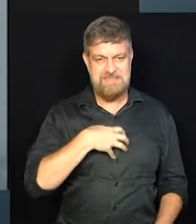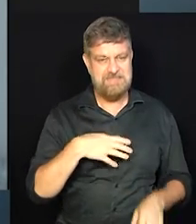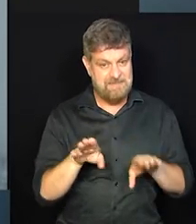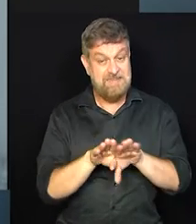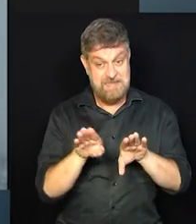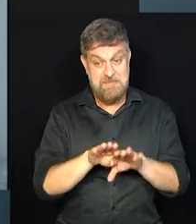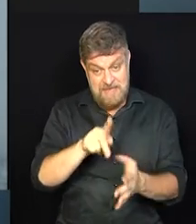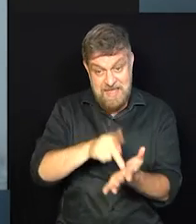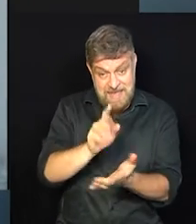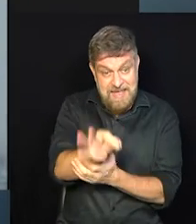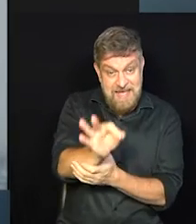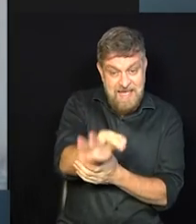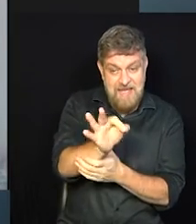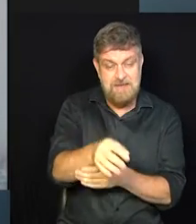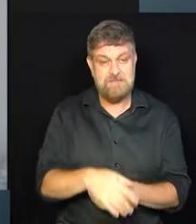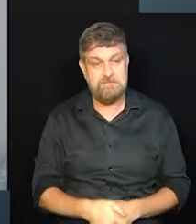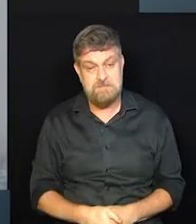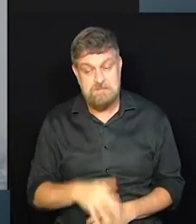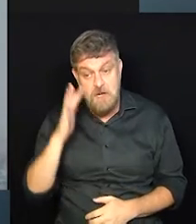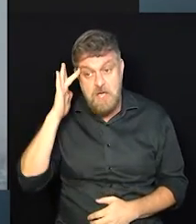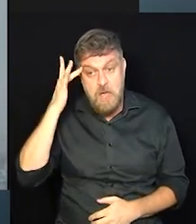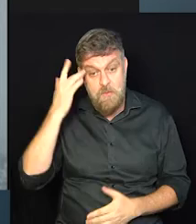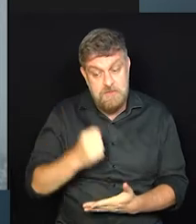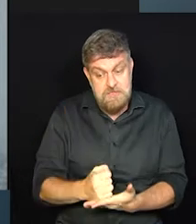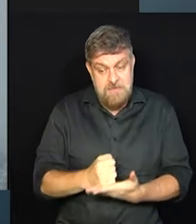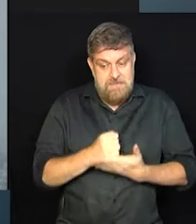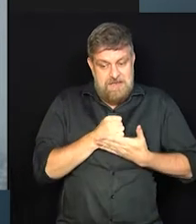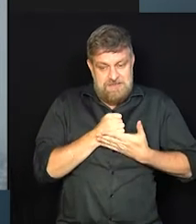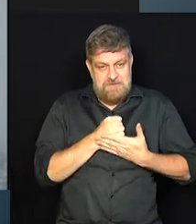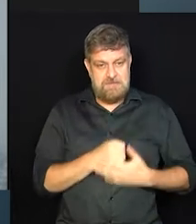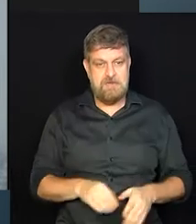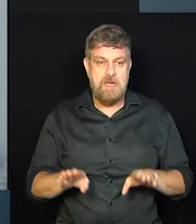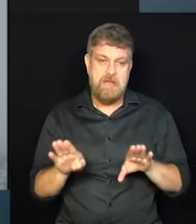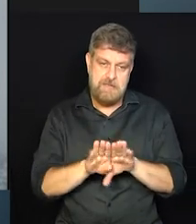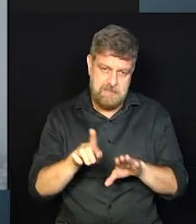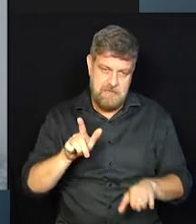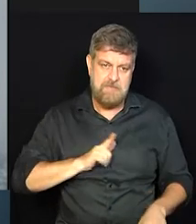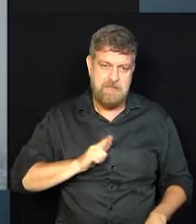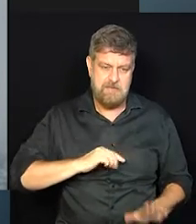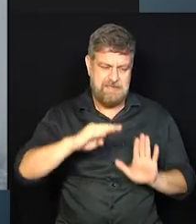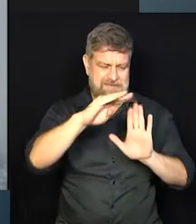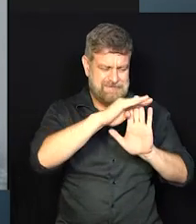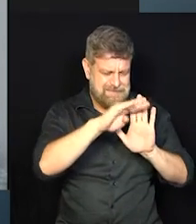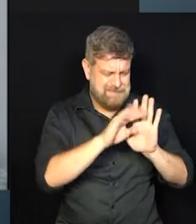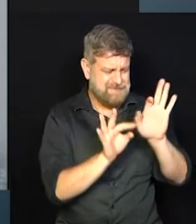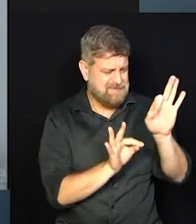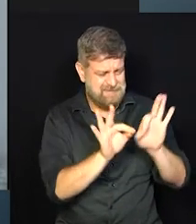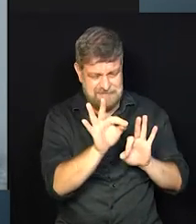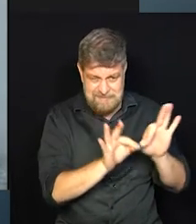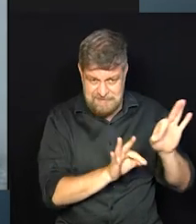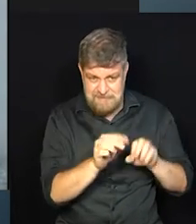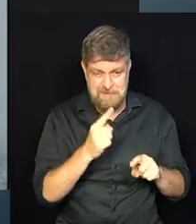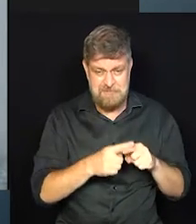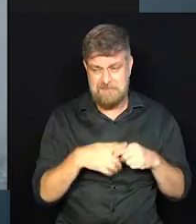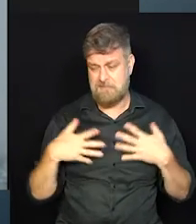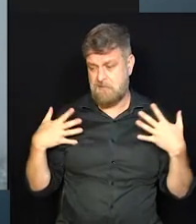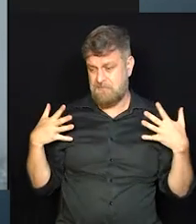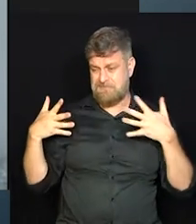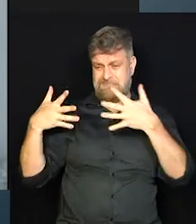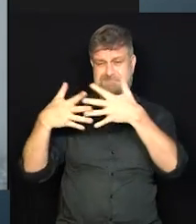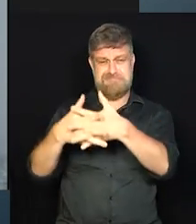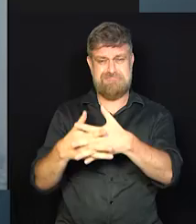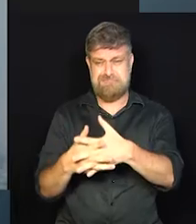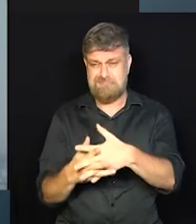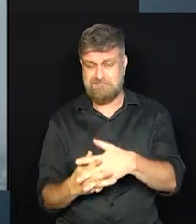também, né? Então, eu acho que isso ajuda muito. Além, claro, de ter uma agenda com a organização. Porque senão, as coisas vão